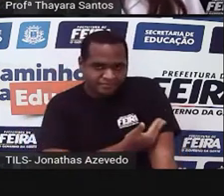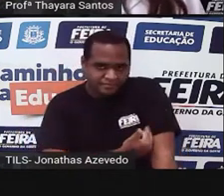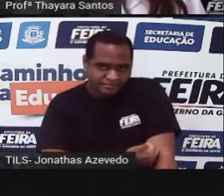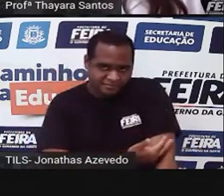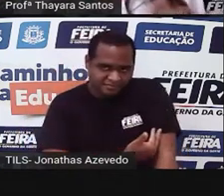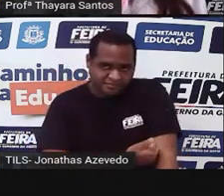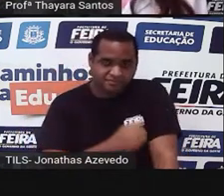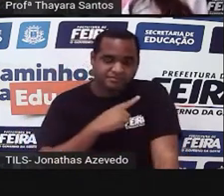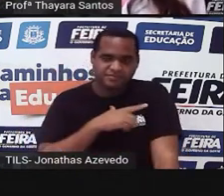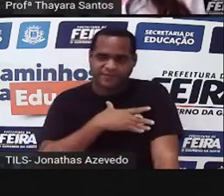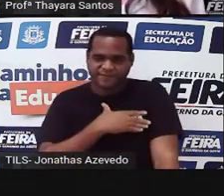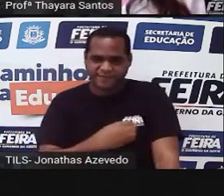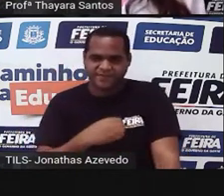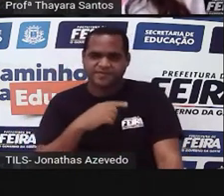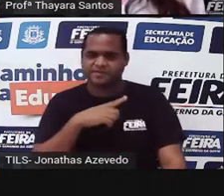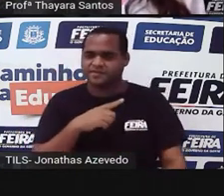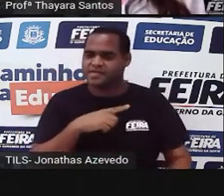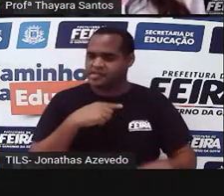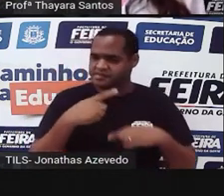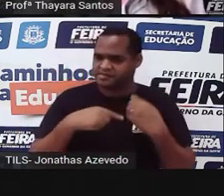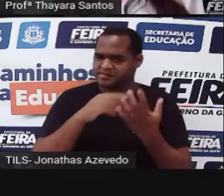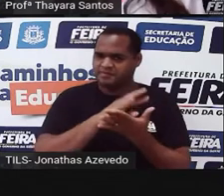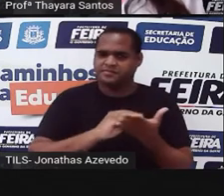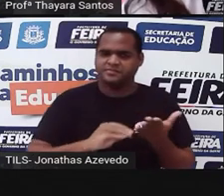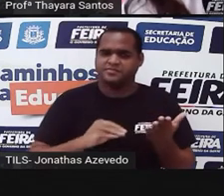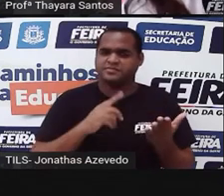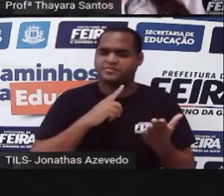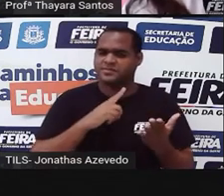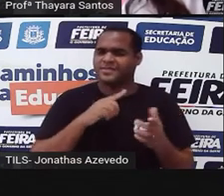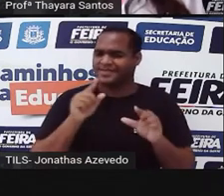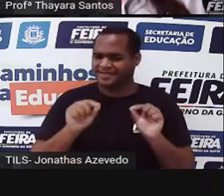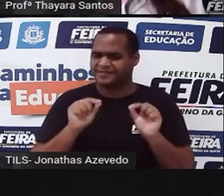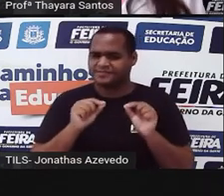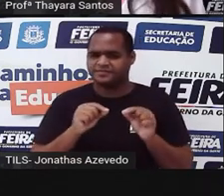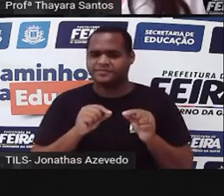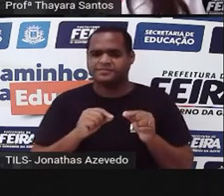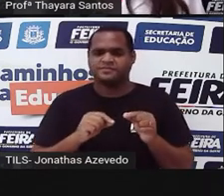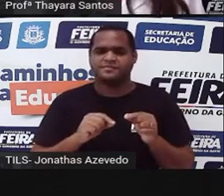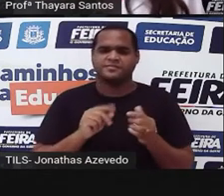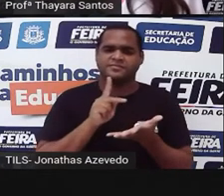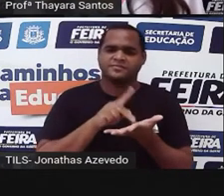tiver filhos, os filhos vão nascer com essa tatuagem. Será que é assim, gente?